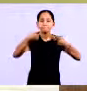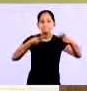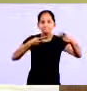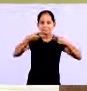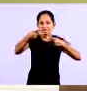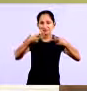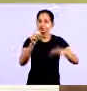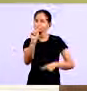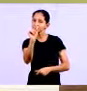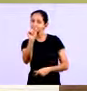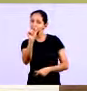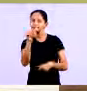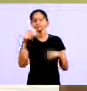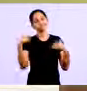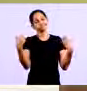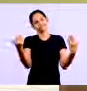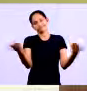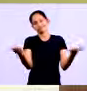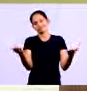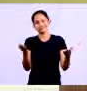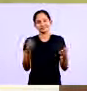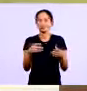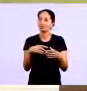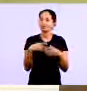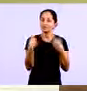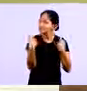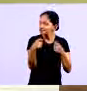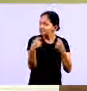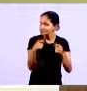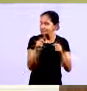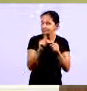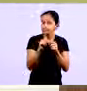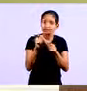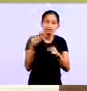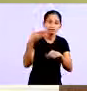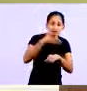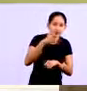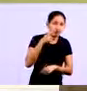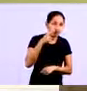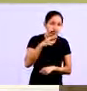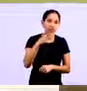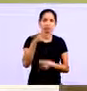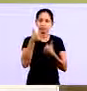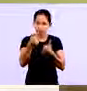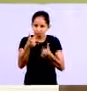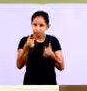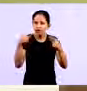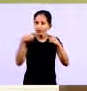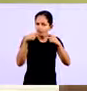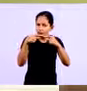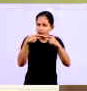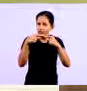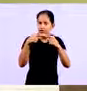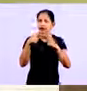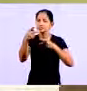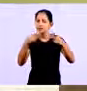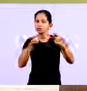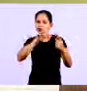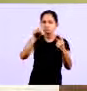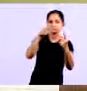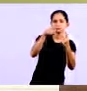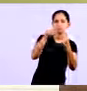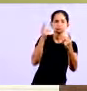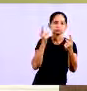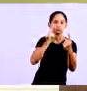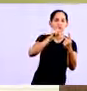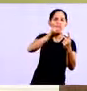iro Exatamente quando você faz um planejamento Você tem que acompanhar para ver se aquele plano Se aquilo que você planejou está sendo alcançado E a